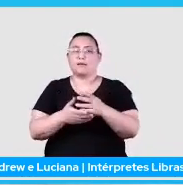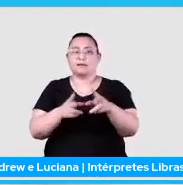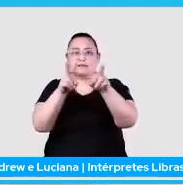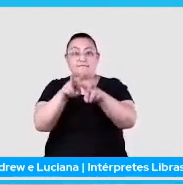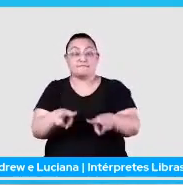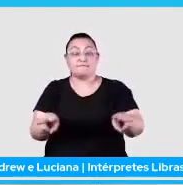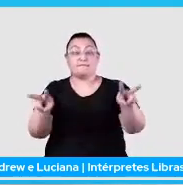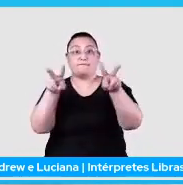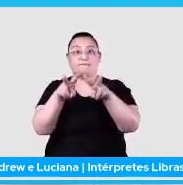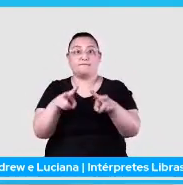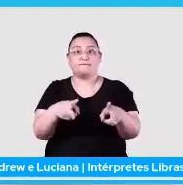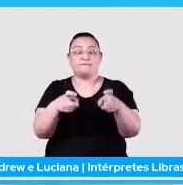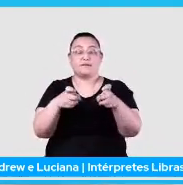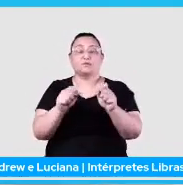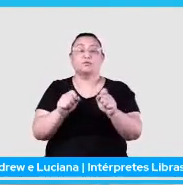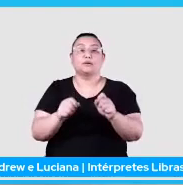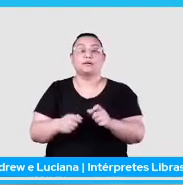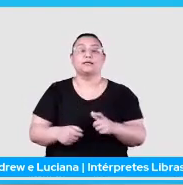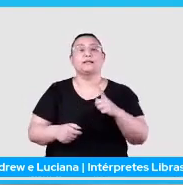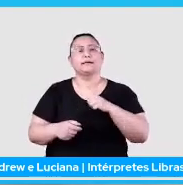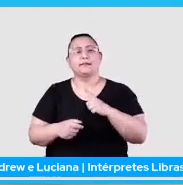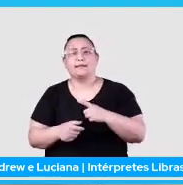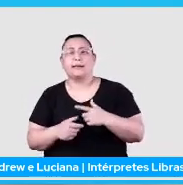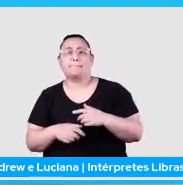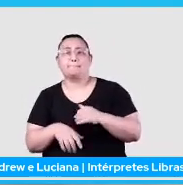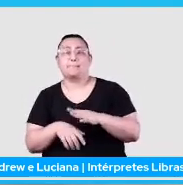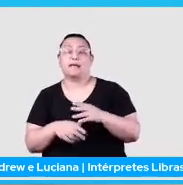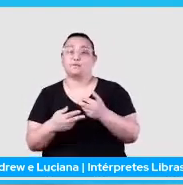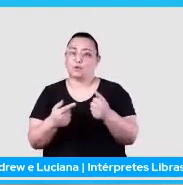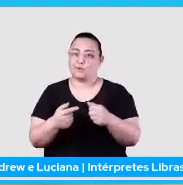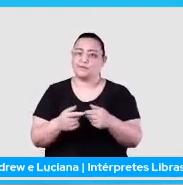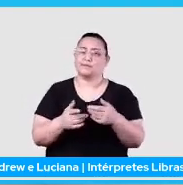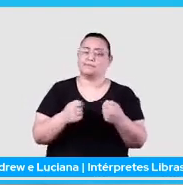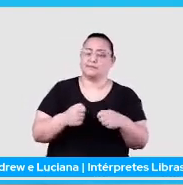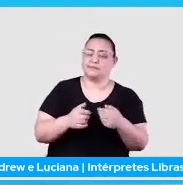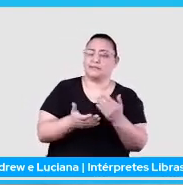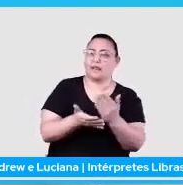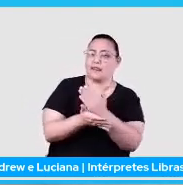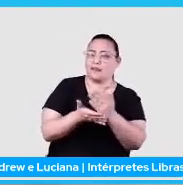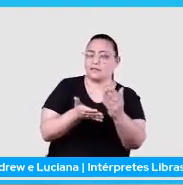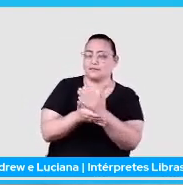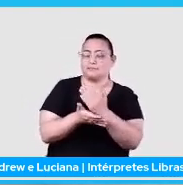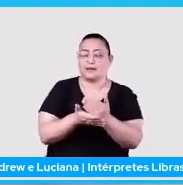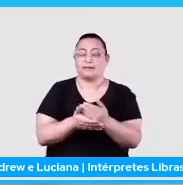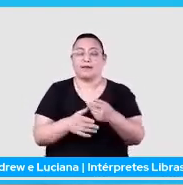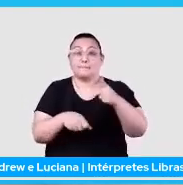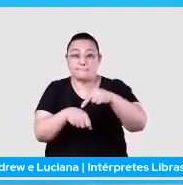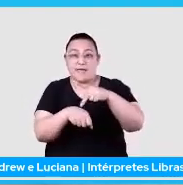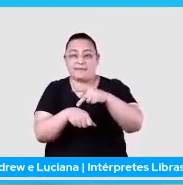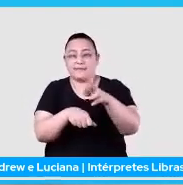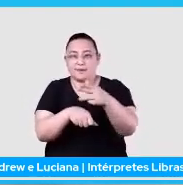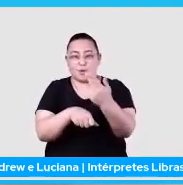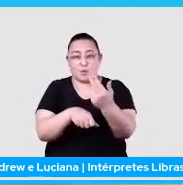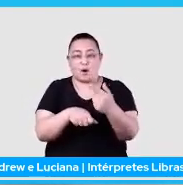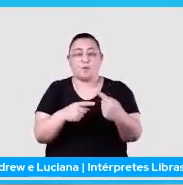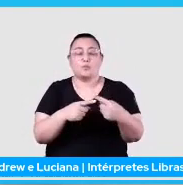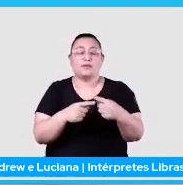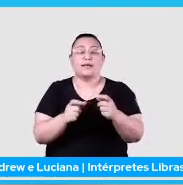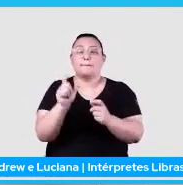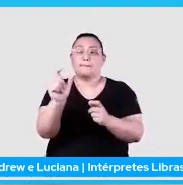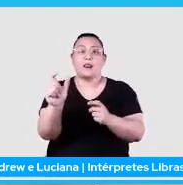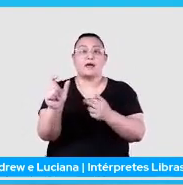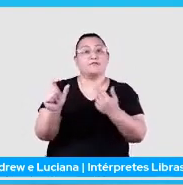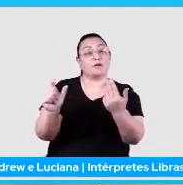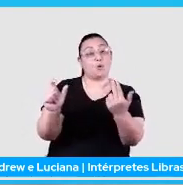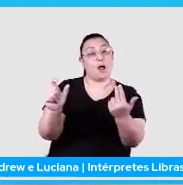que há mais pedras no caminho, sabe? Uma dessas pedras é a questão da ambiguidade entre as palavras, né?